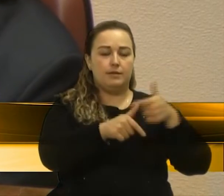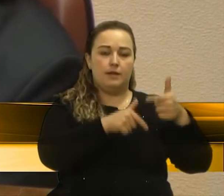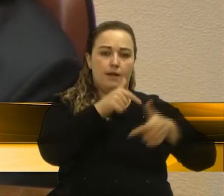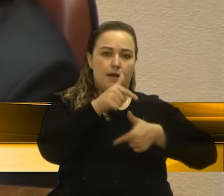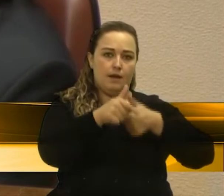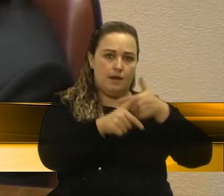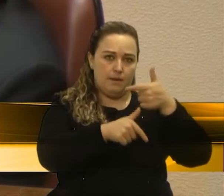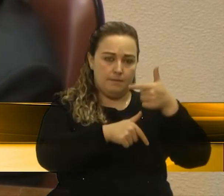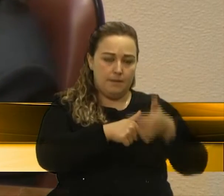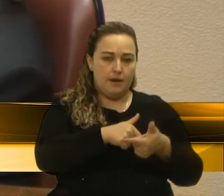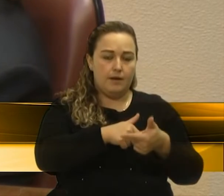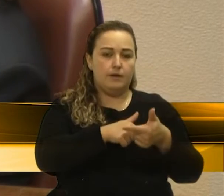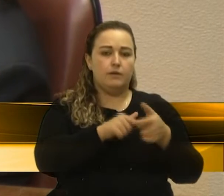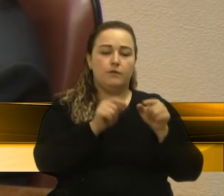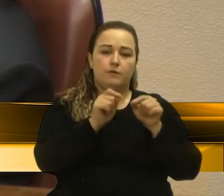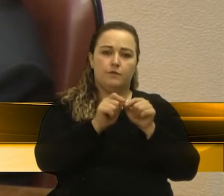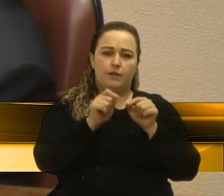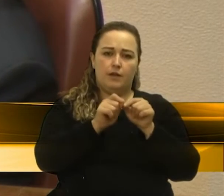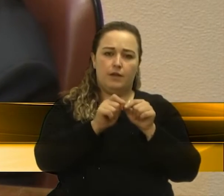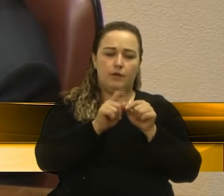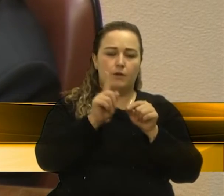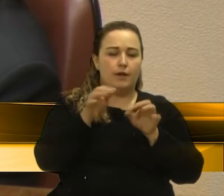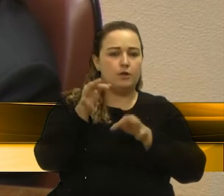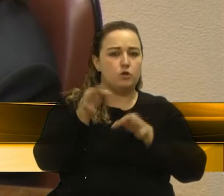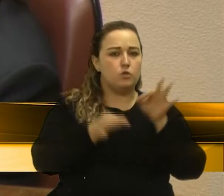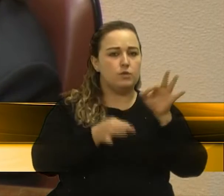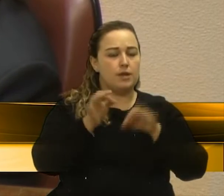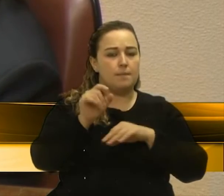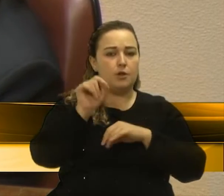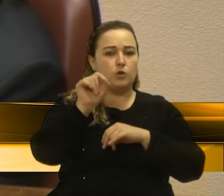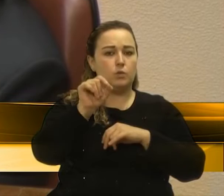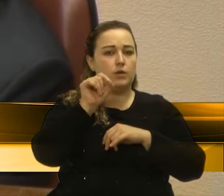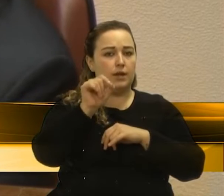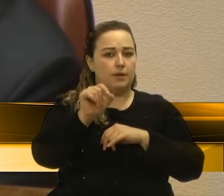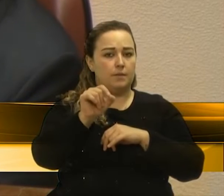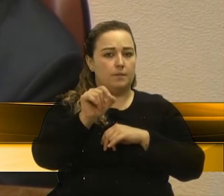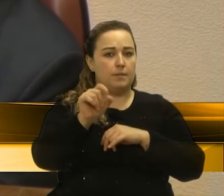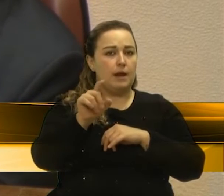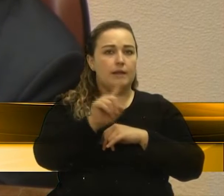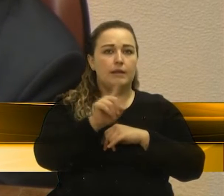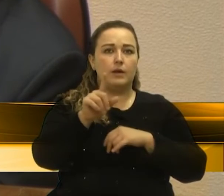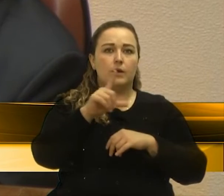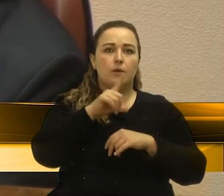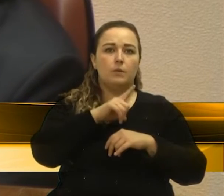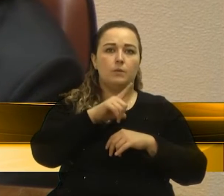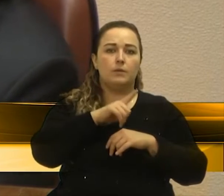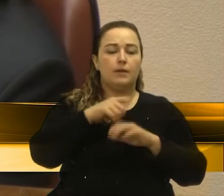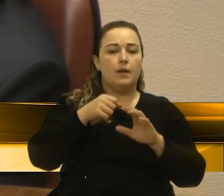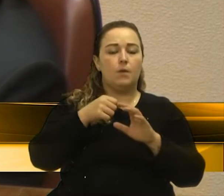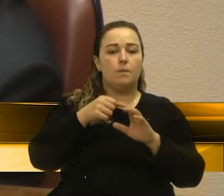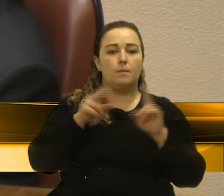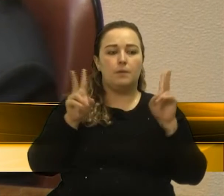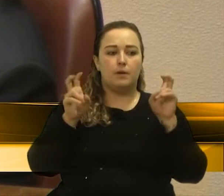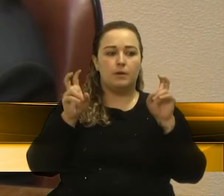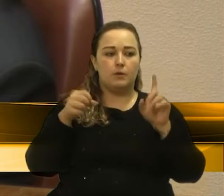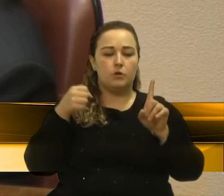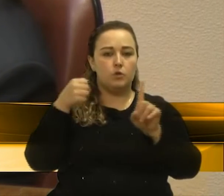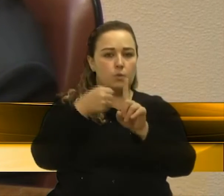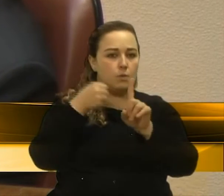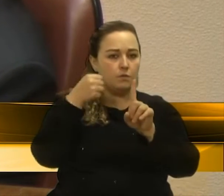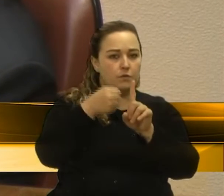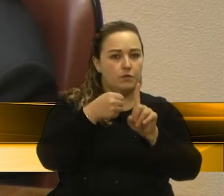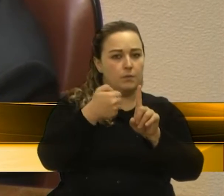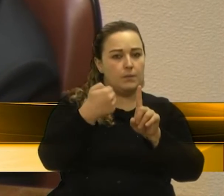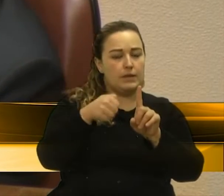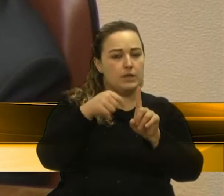é justamente isso. Para que a gente não entre numa situação de conflito, nós temos que